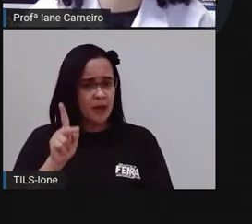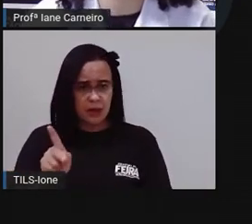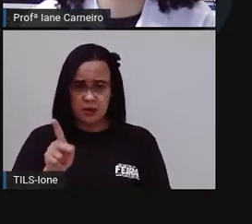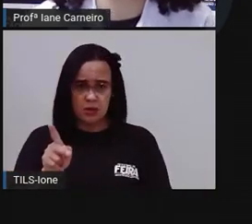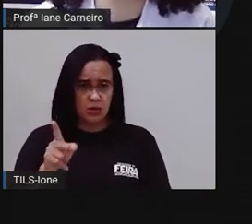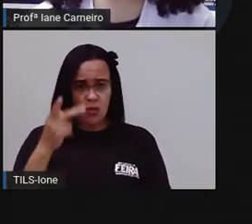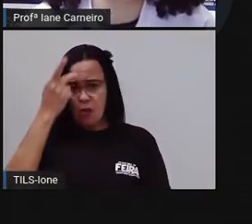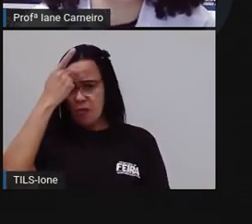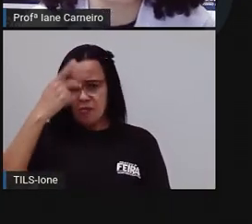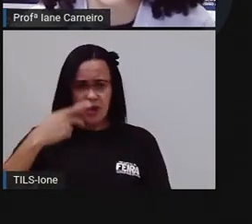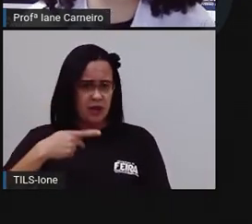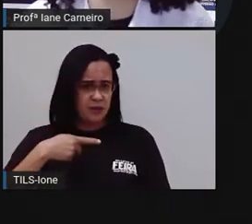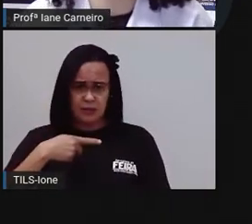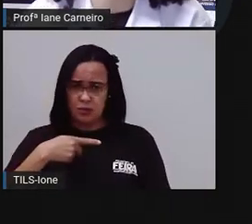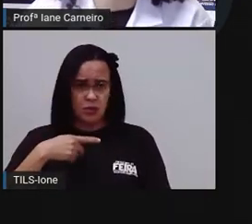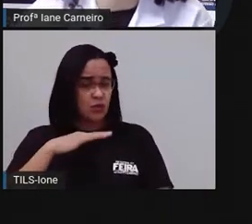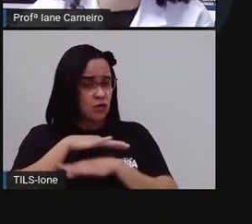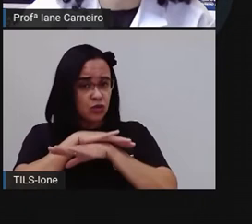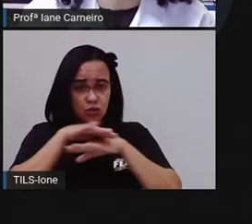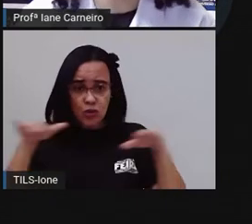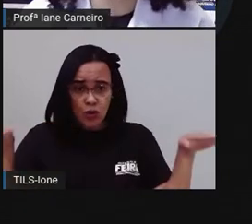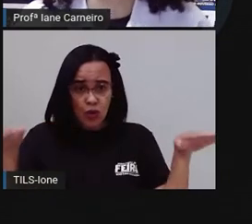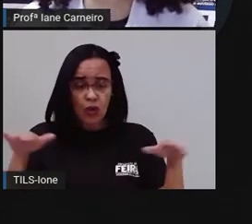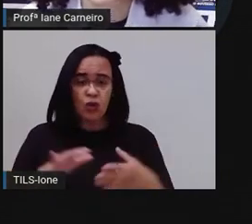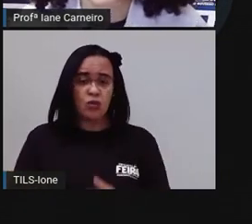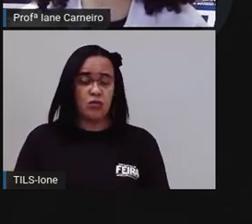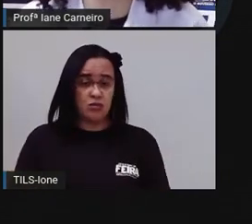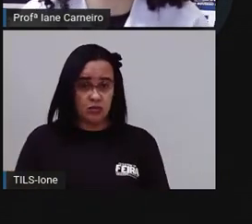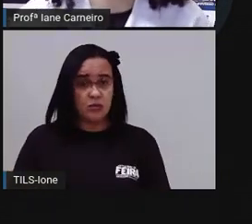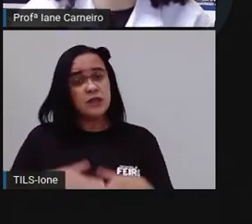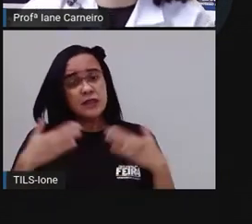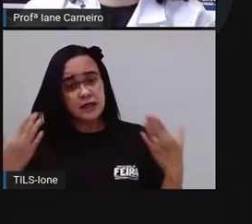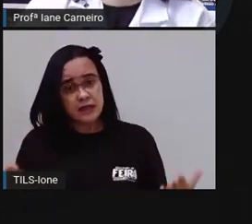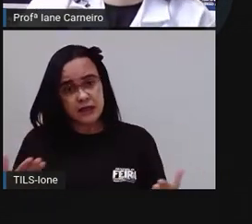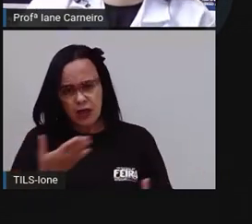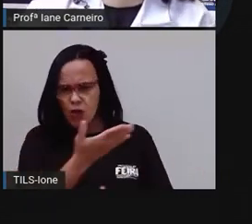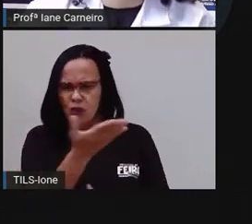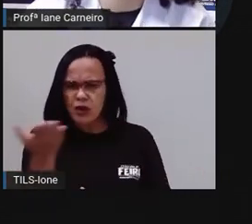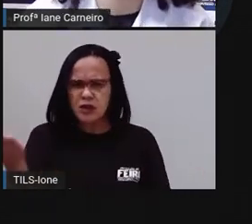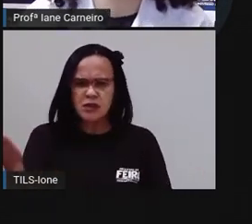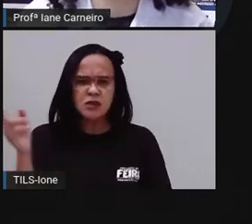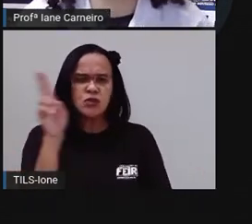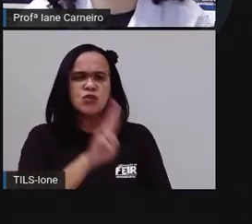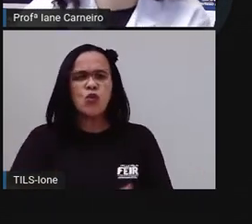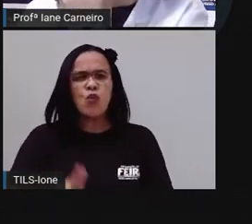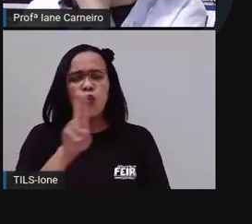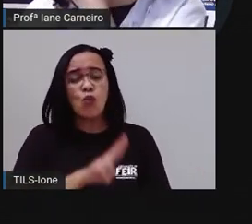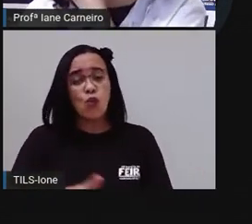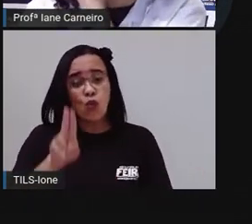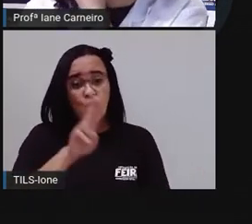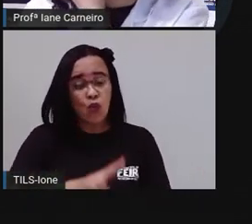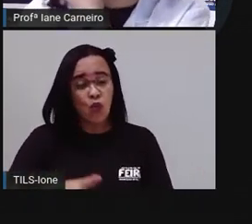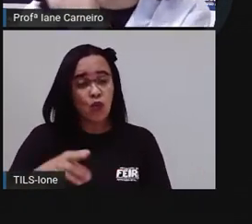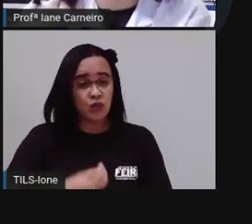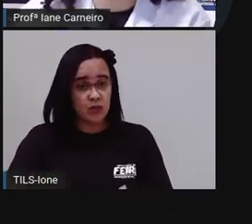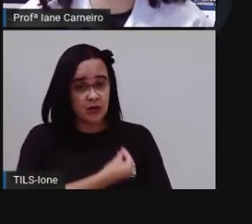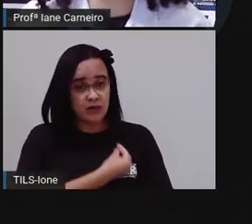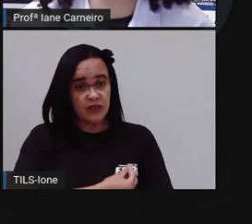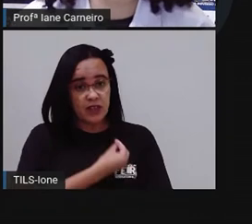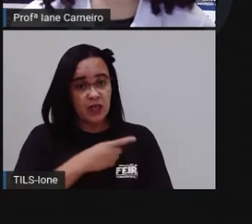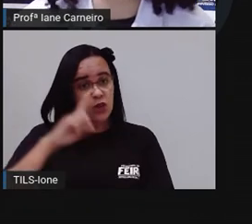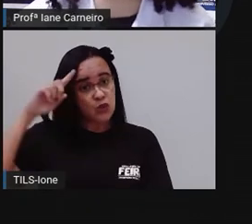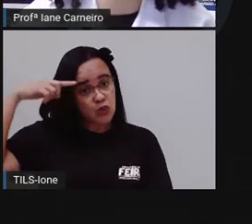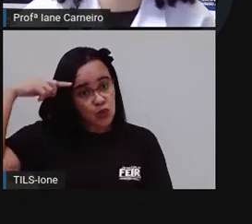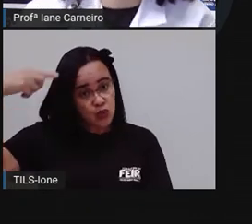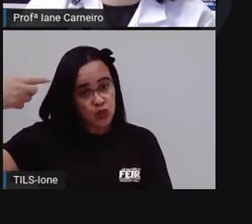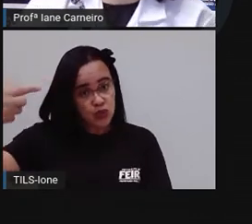deles você costuma usar durante o dia, quantas vezes, né, você costuma usar durante o dia, como a Pró já propôs